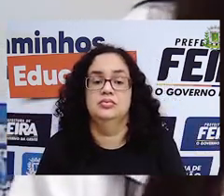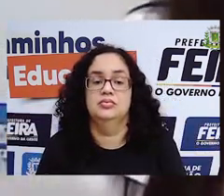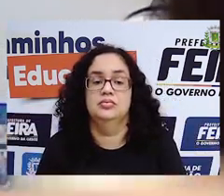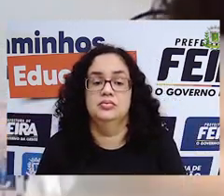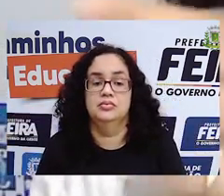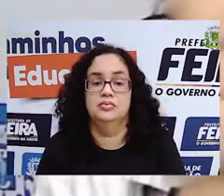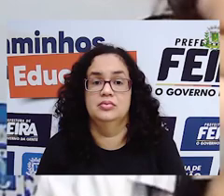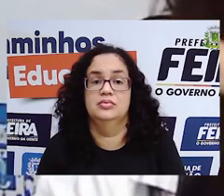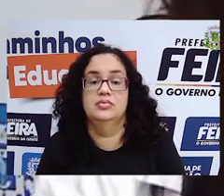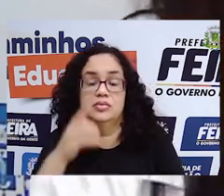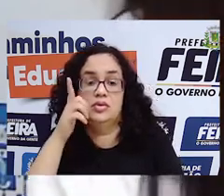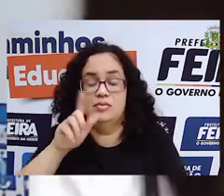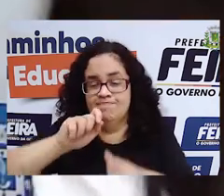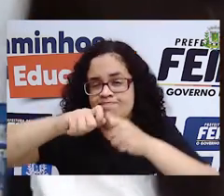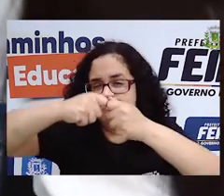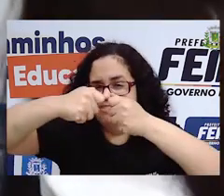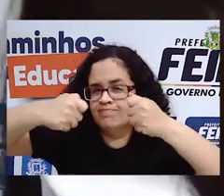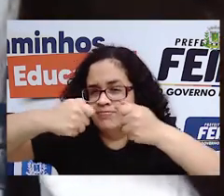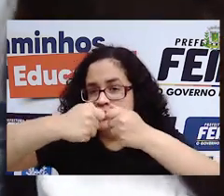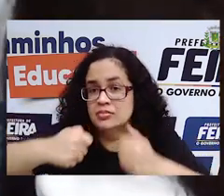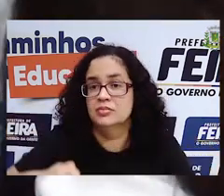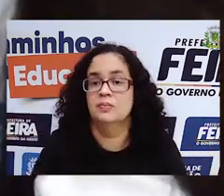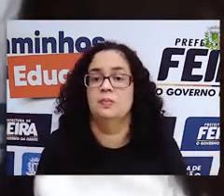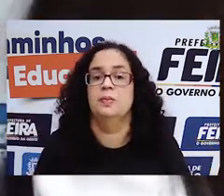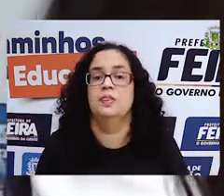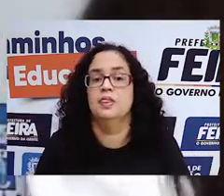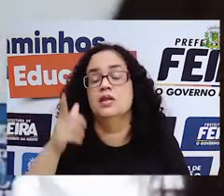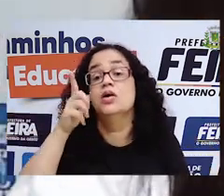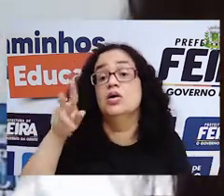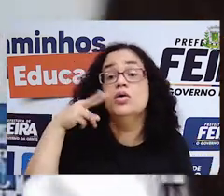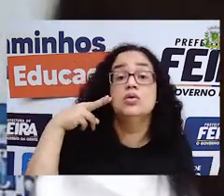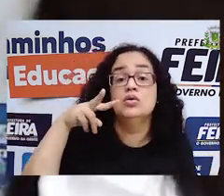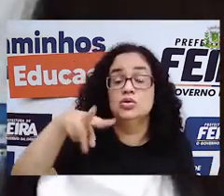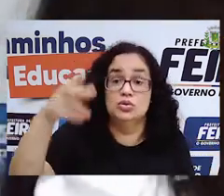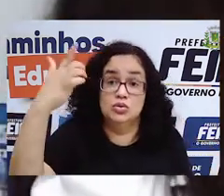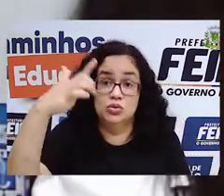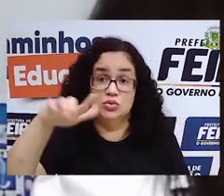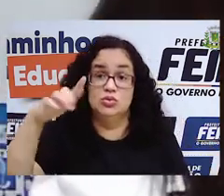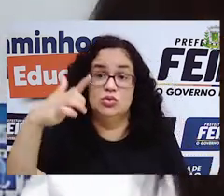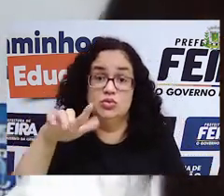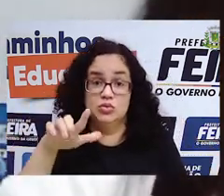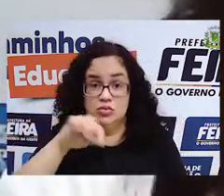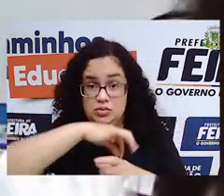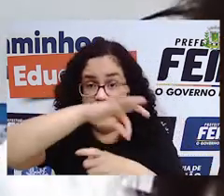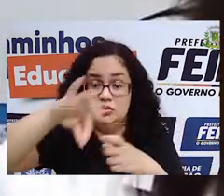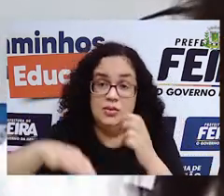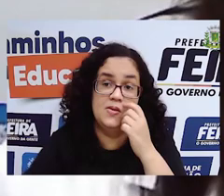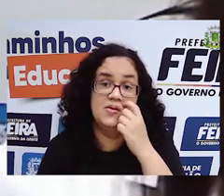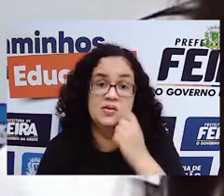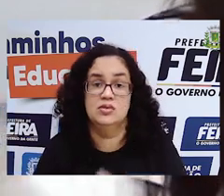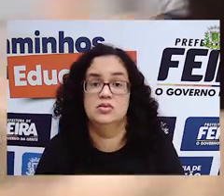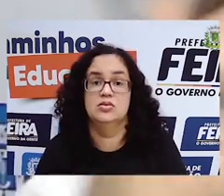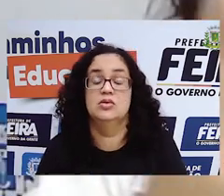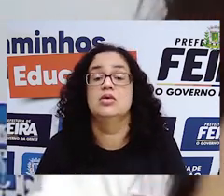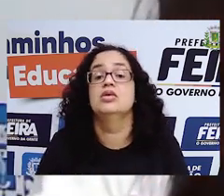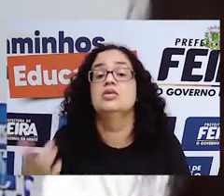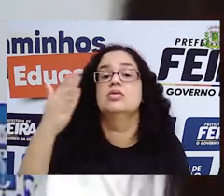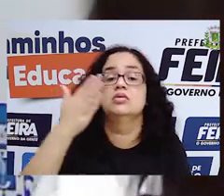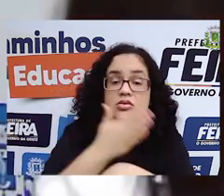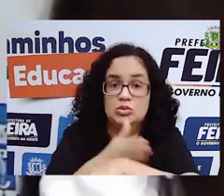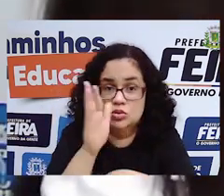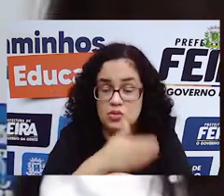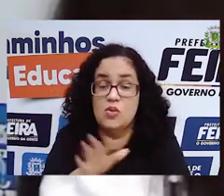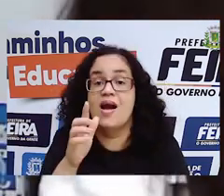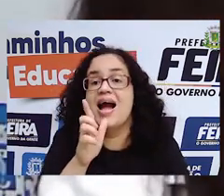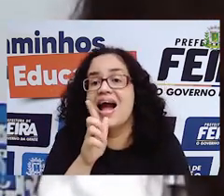Deixei aqui bem apertadinho, ó. E novamente, tá vendo o plástico preso? Vou tentar passar